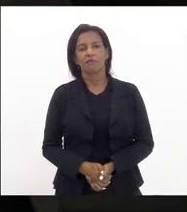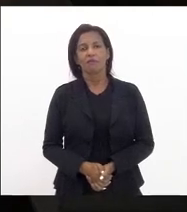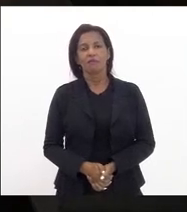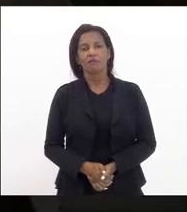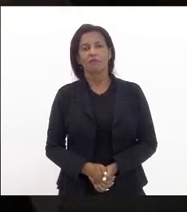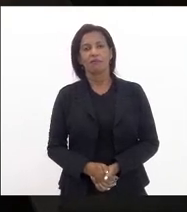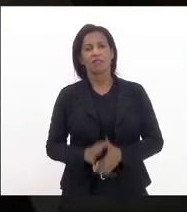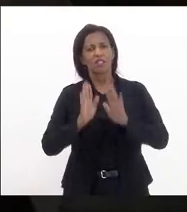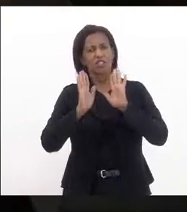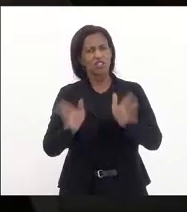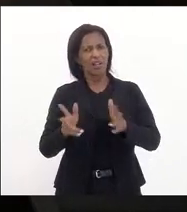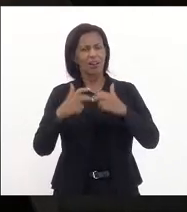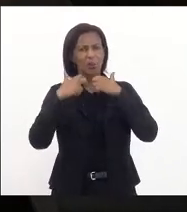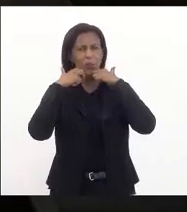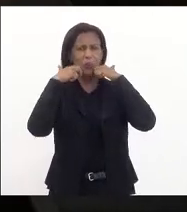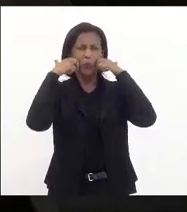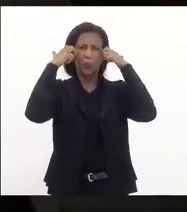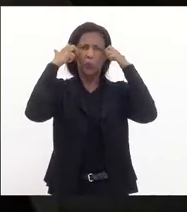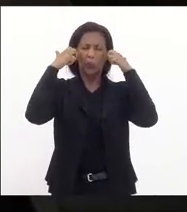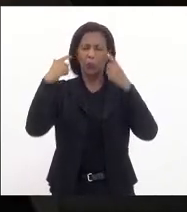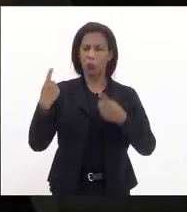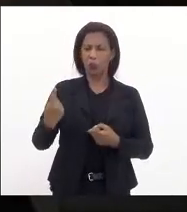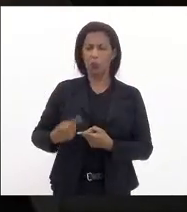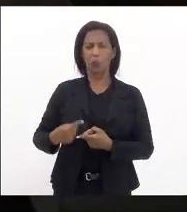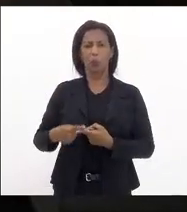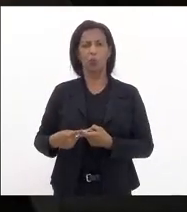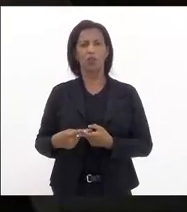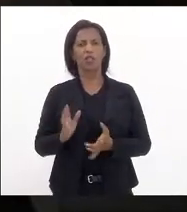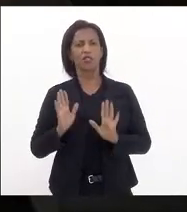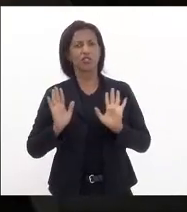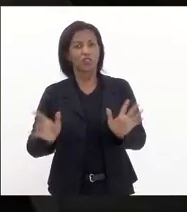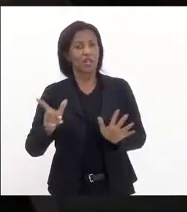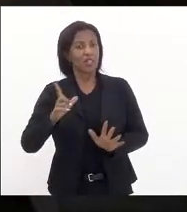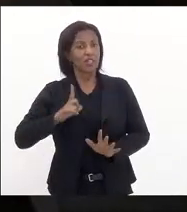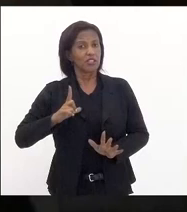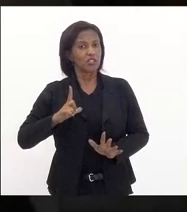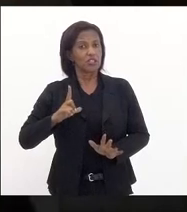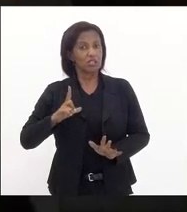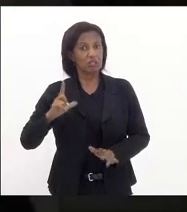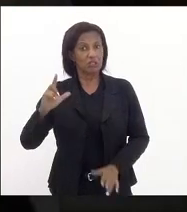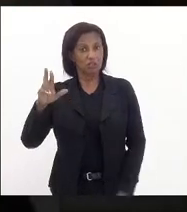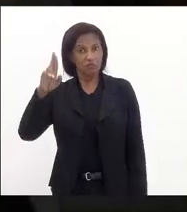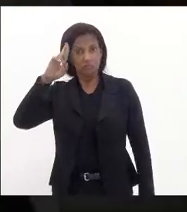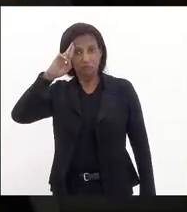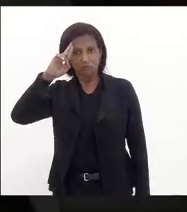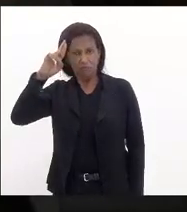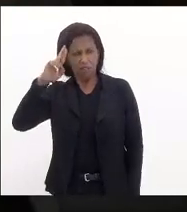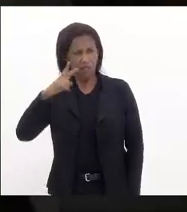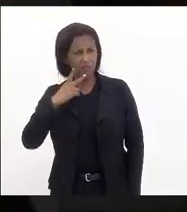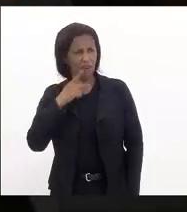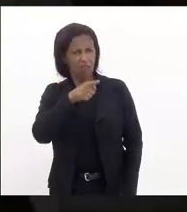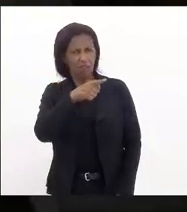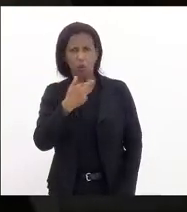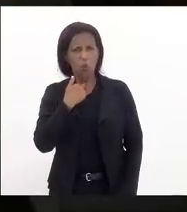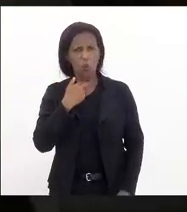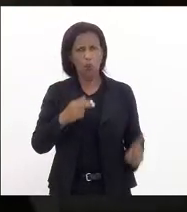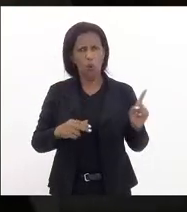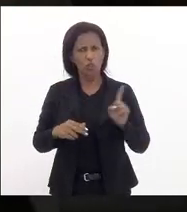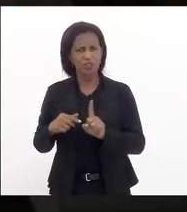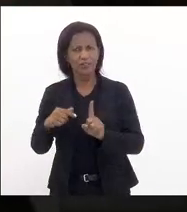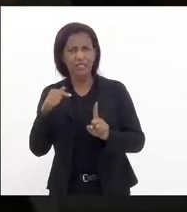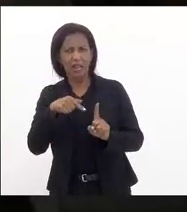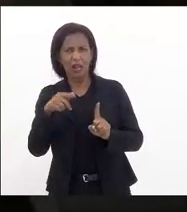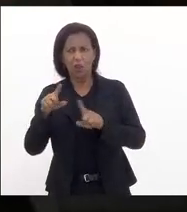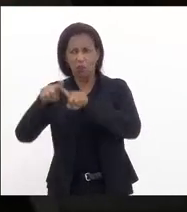já houve um constrangimento porque havia autoridades locais que entendiam que ele não podia entrar no ambiente